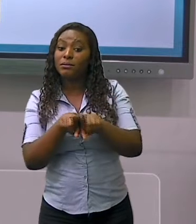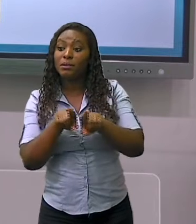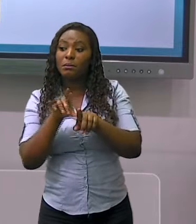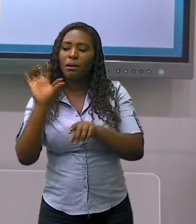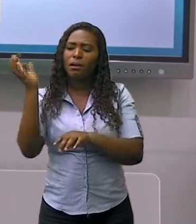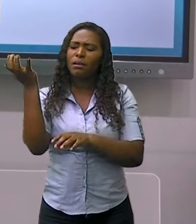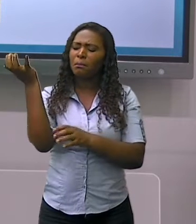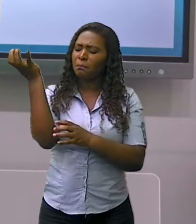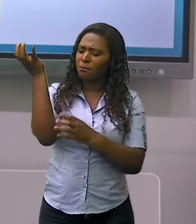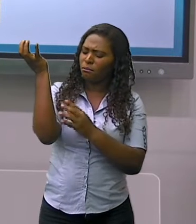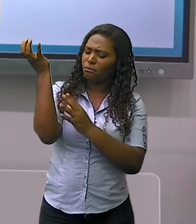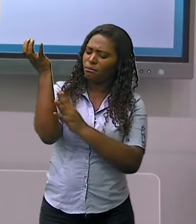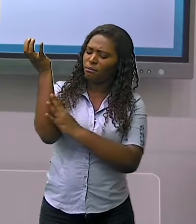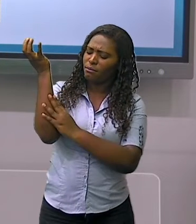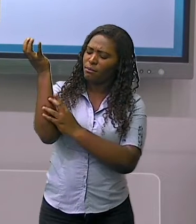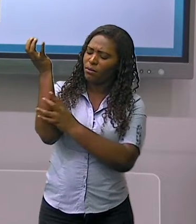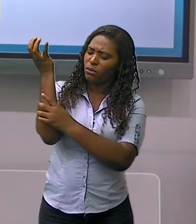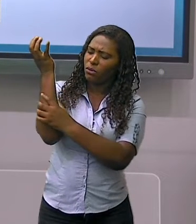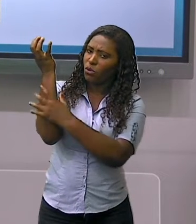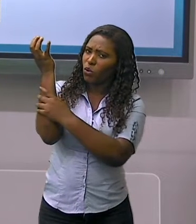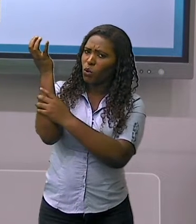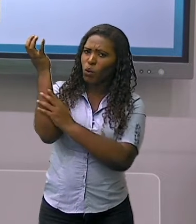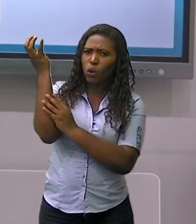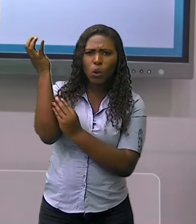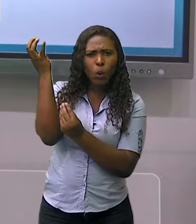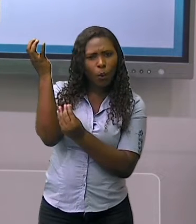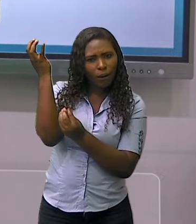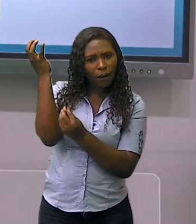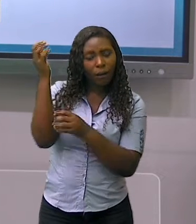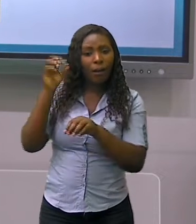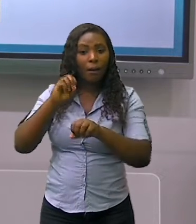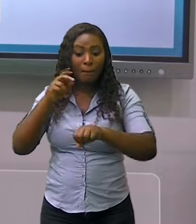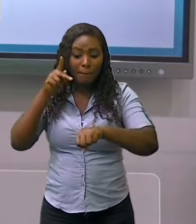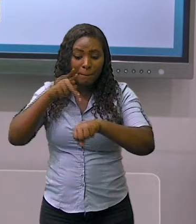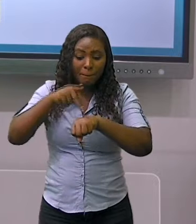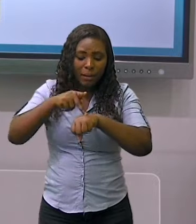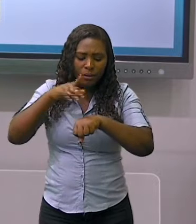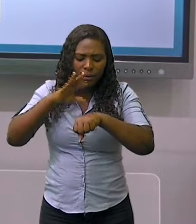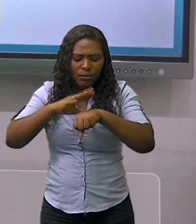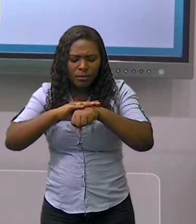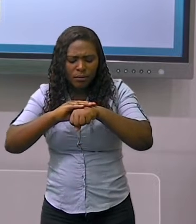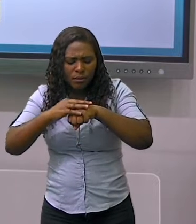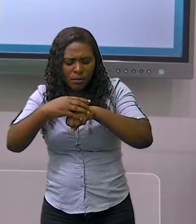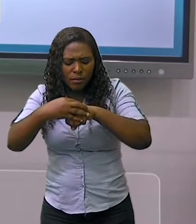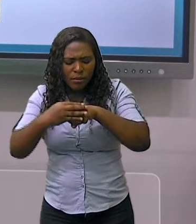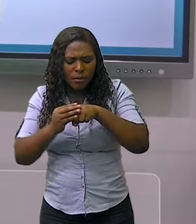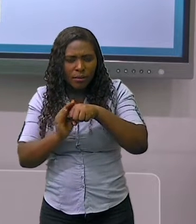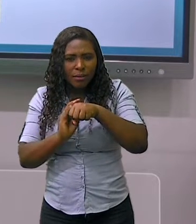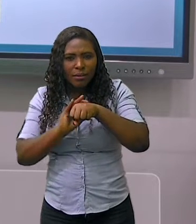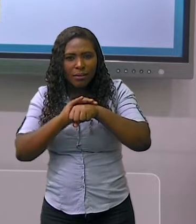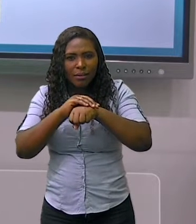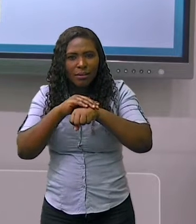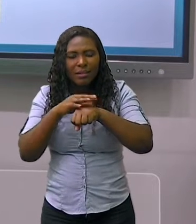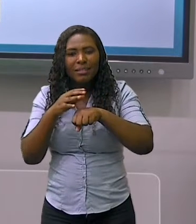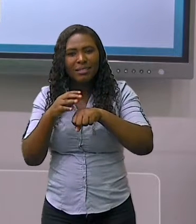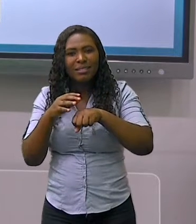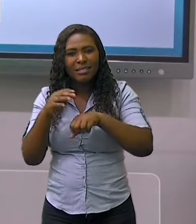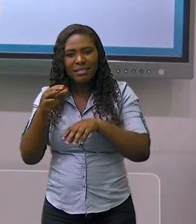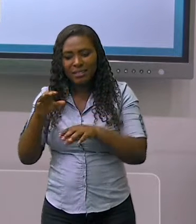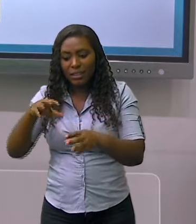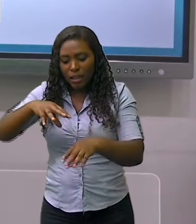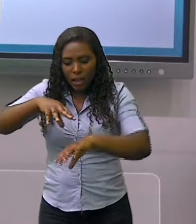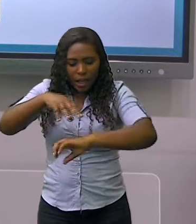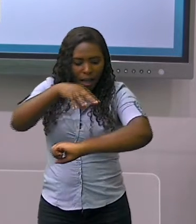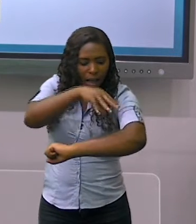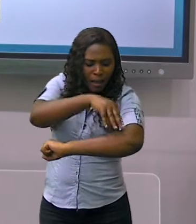que compõem, como por exemplo, as rochas, as águas, as árvores, a grama,